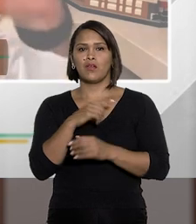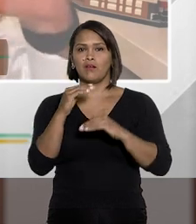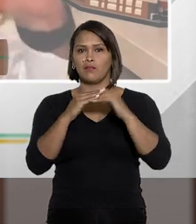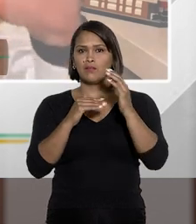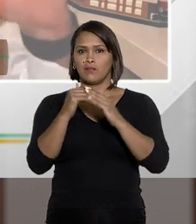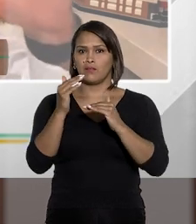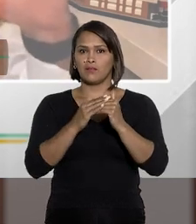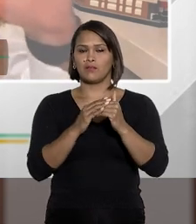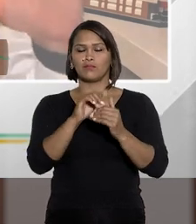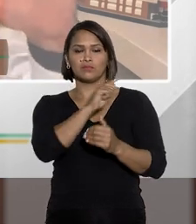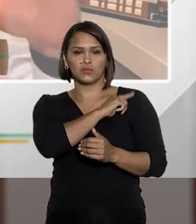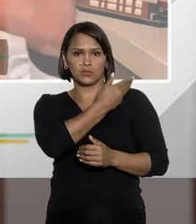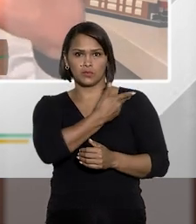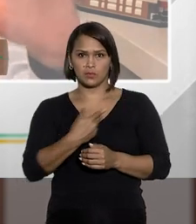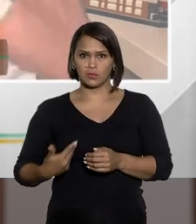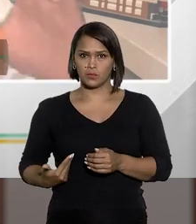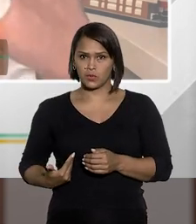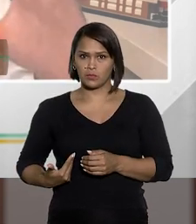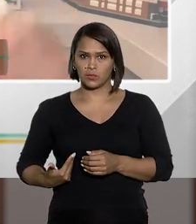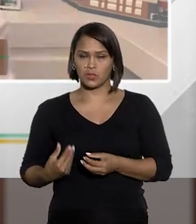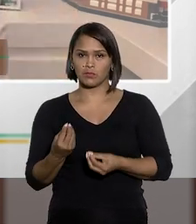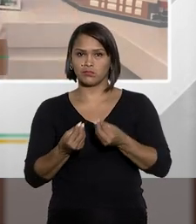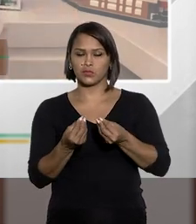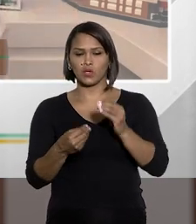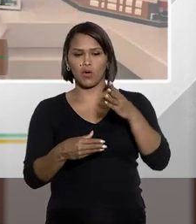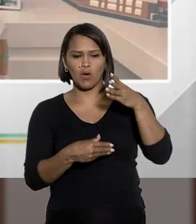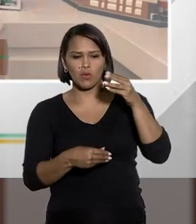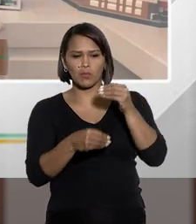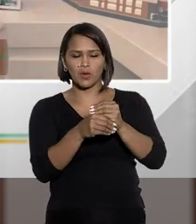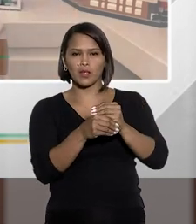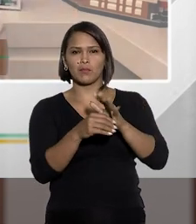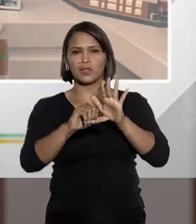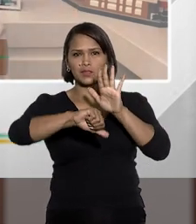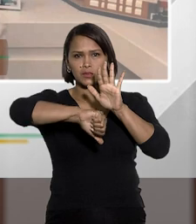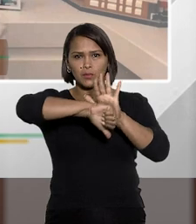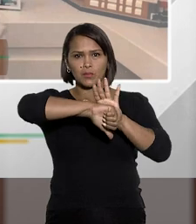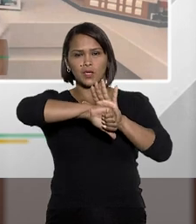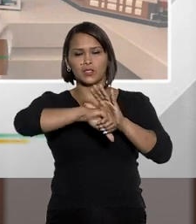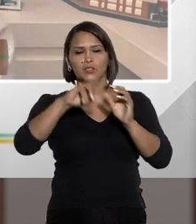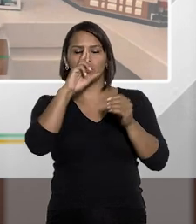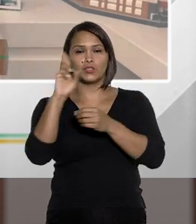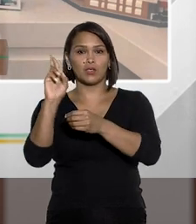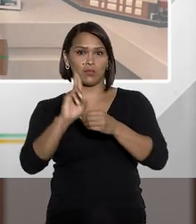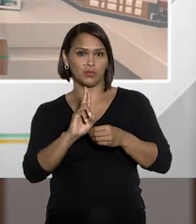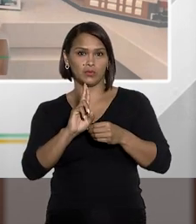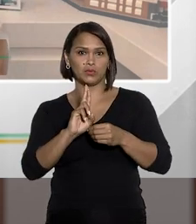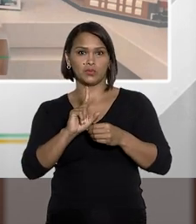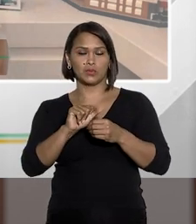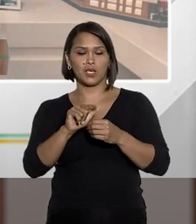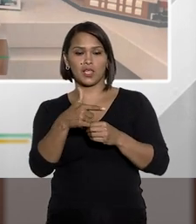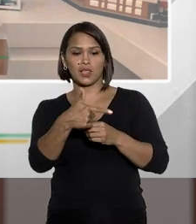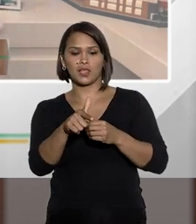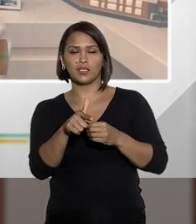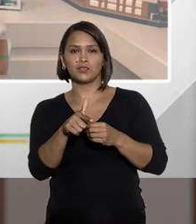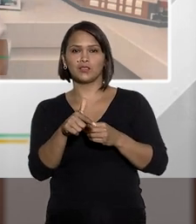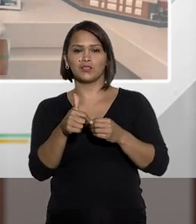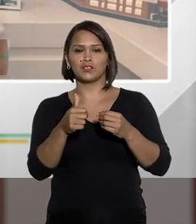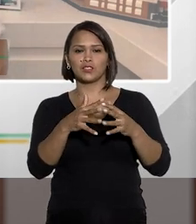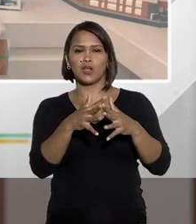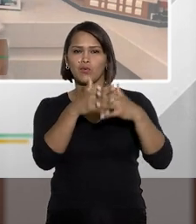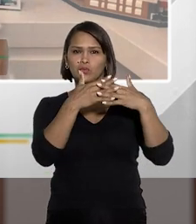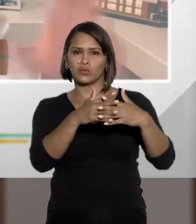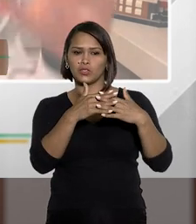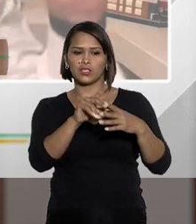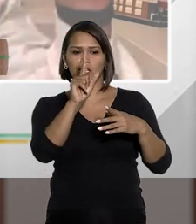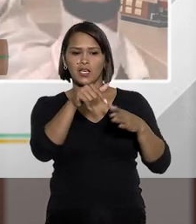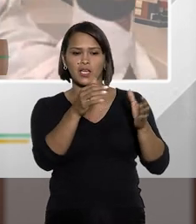a qualidade de agente público como uma elementar do delito de abuso de autoridade, desde que